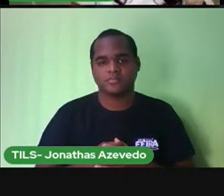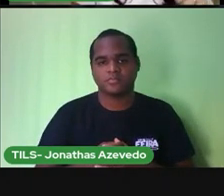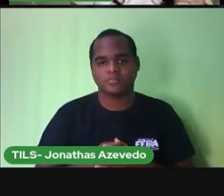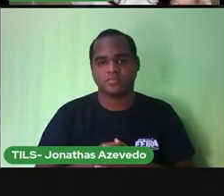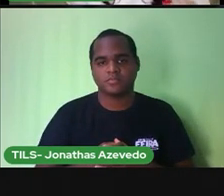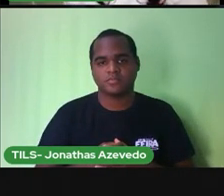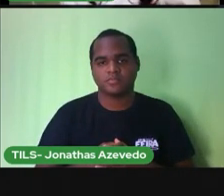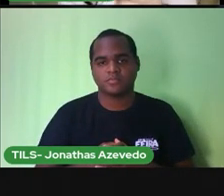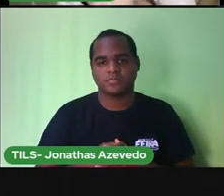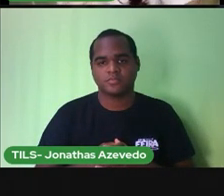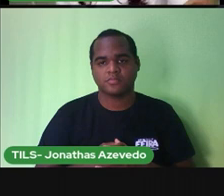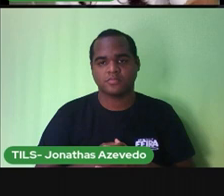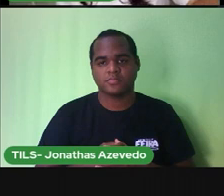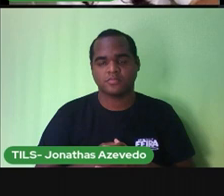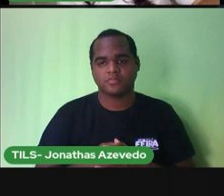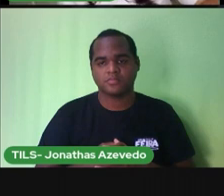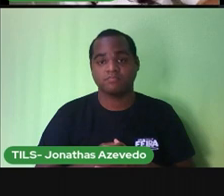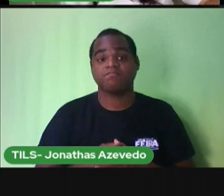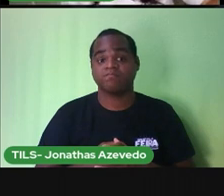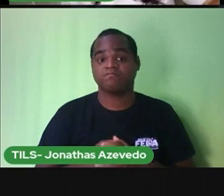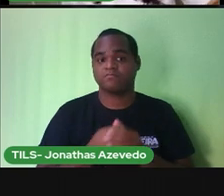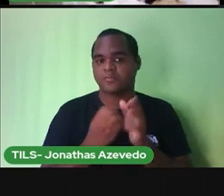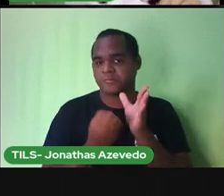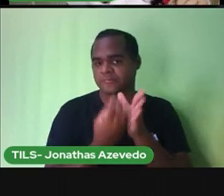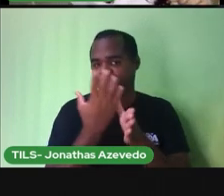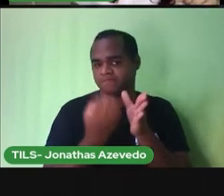eu acho a fabricação